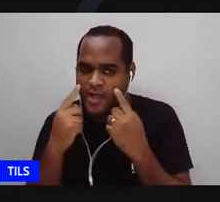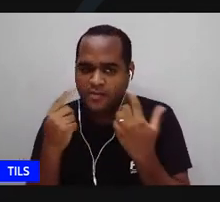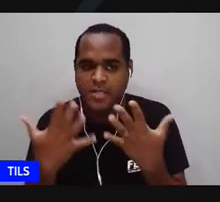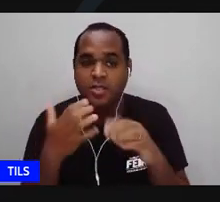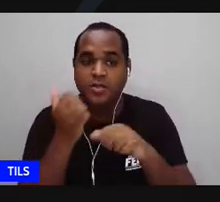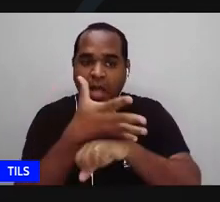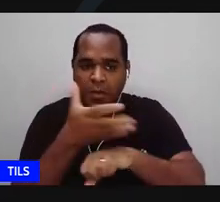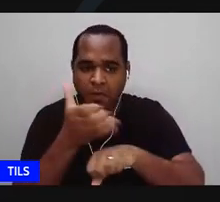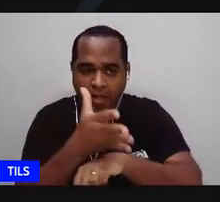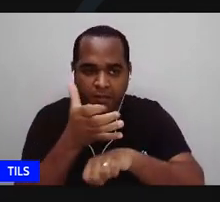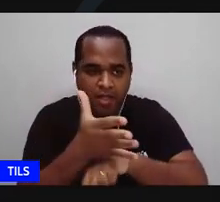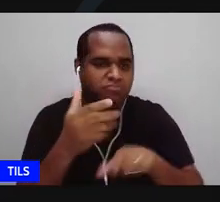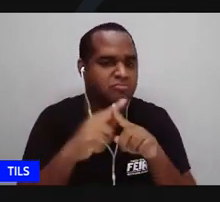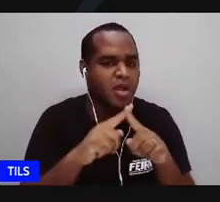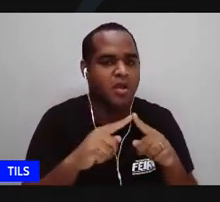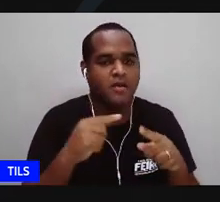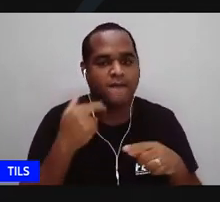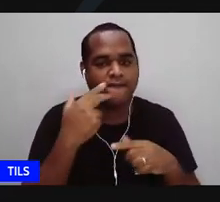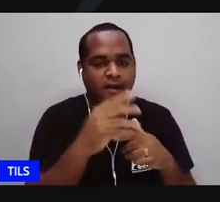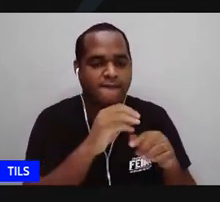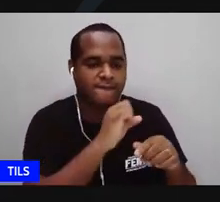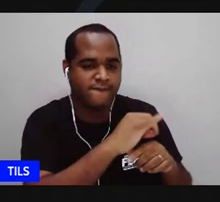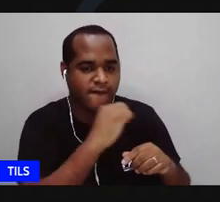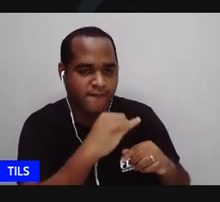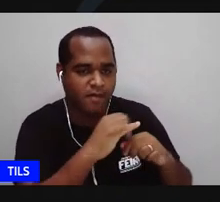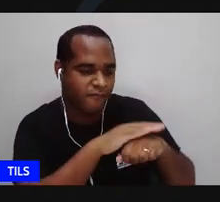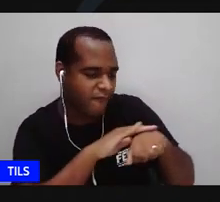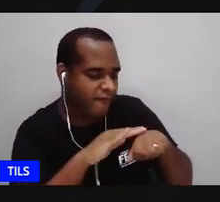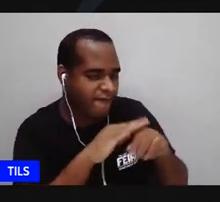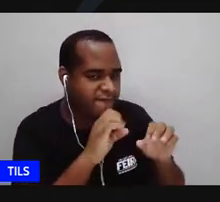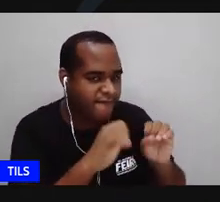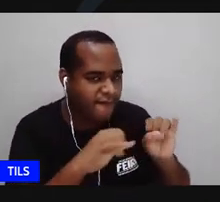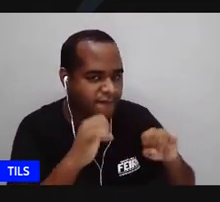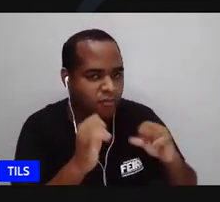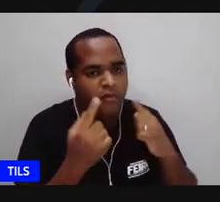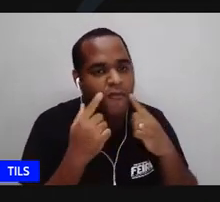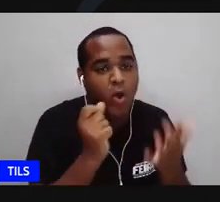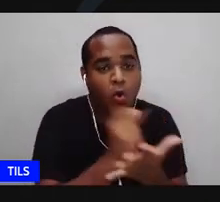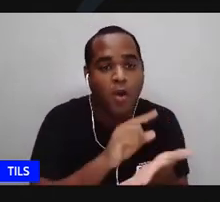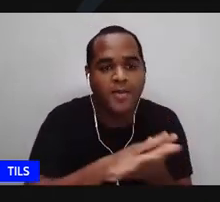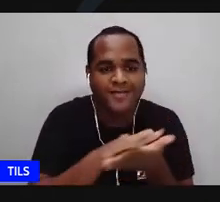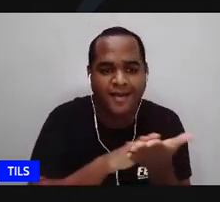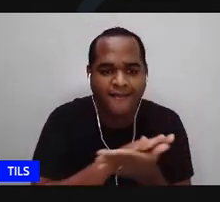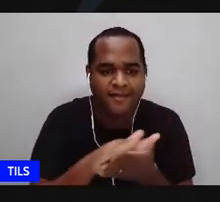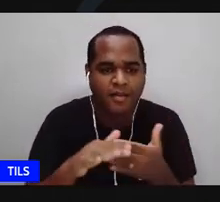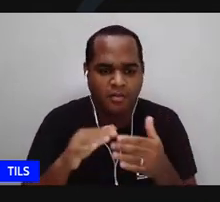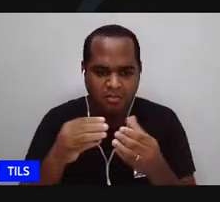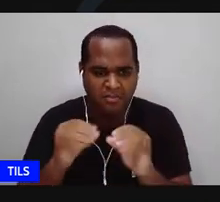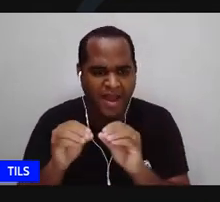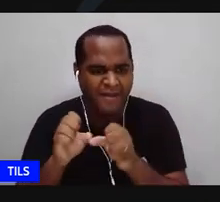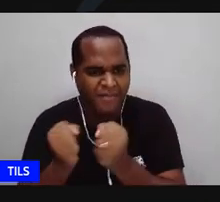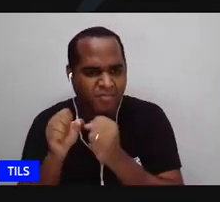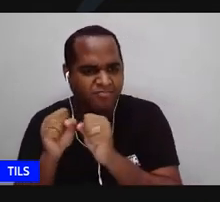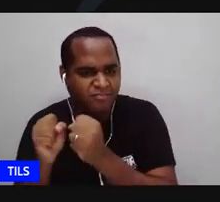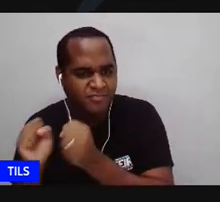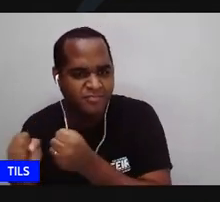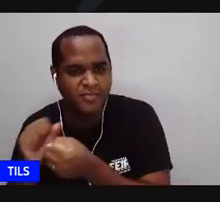madrugada fazendo a rua fechar a velha além de não comprar nada ainda quebra os meus que acabem você